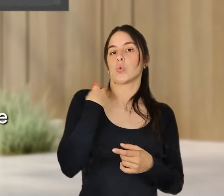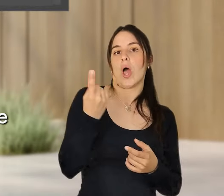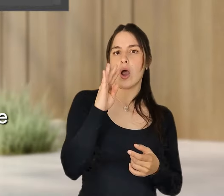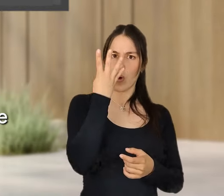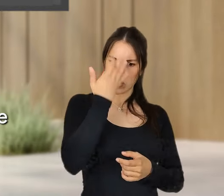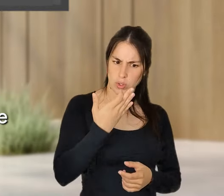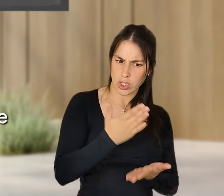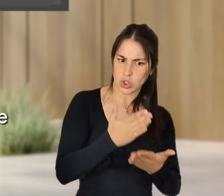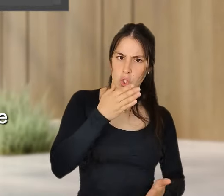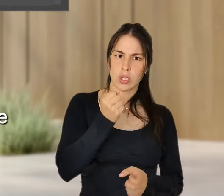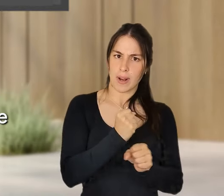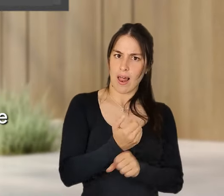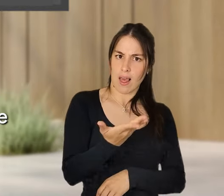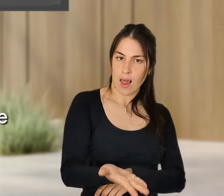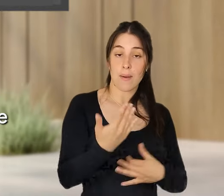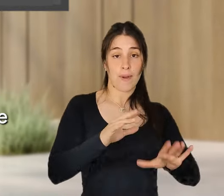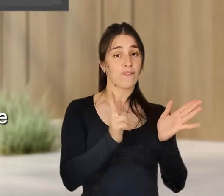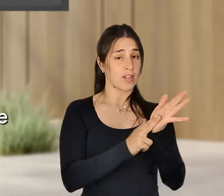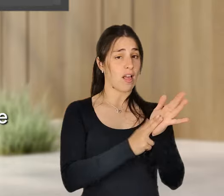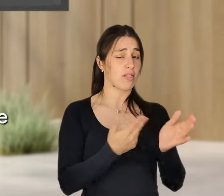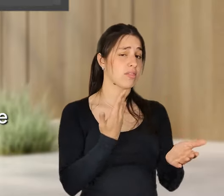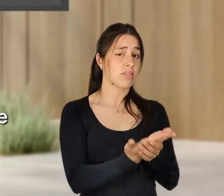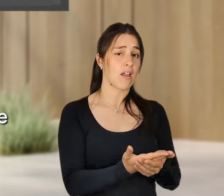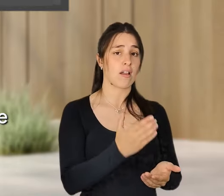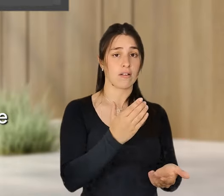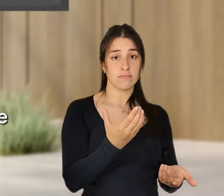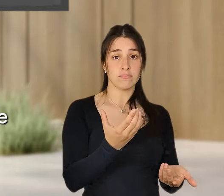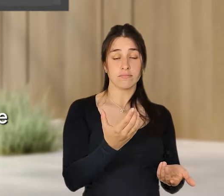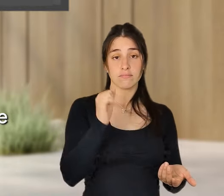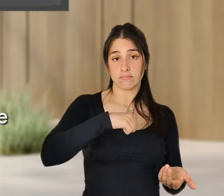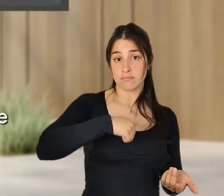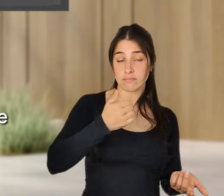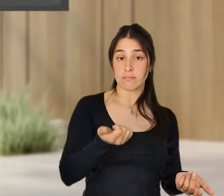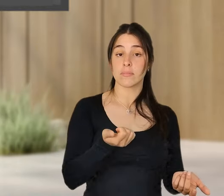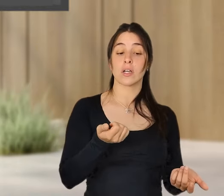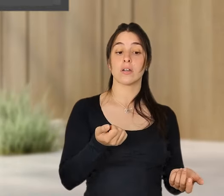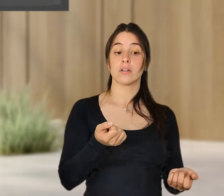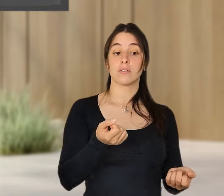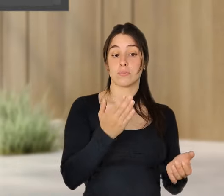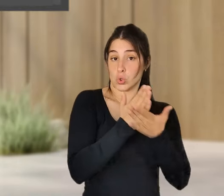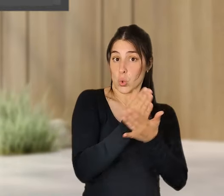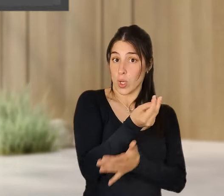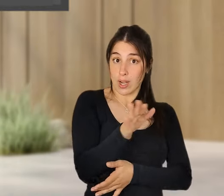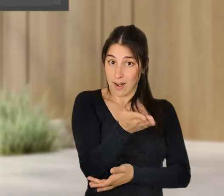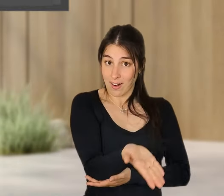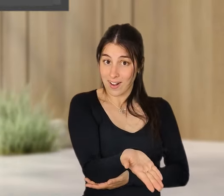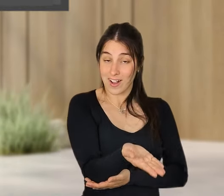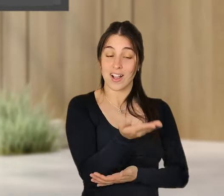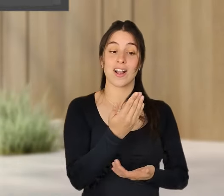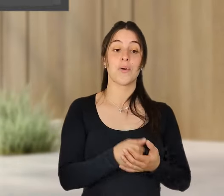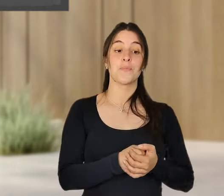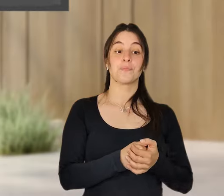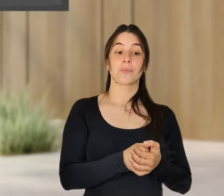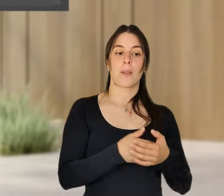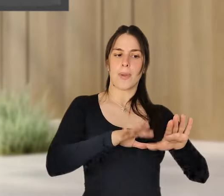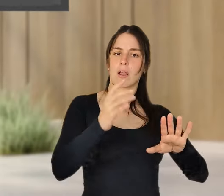dias, mas a verdade é que conseguiram, implementaram, e forçou uma